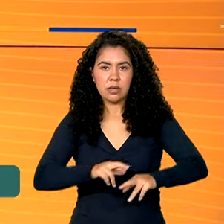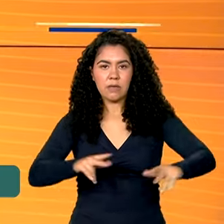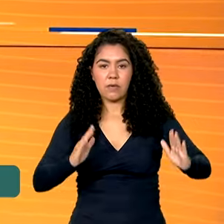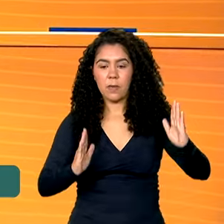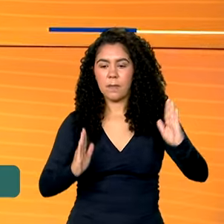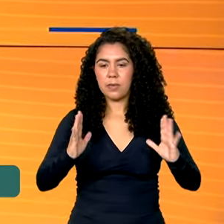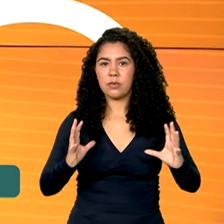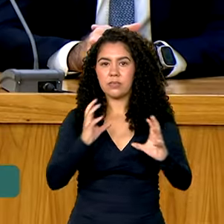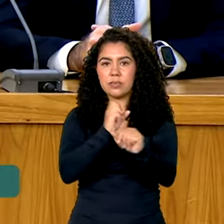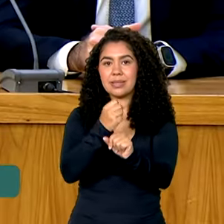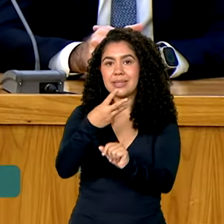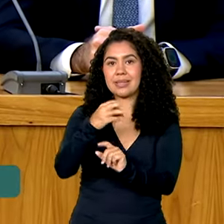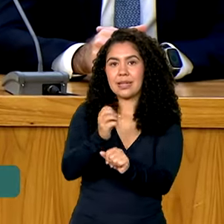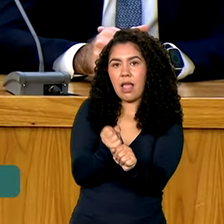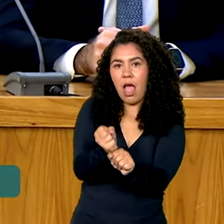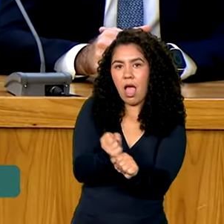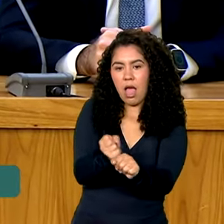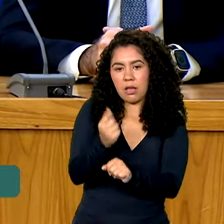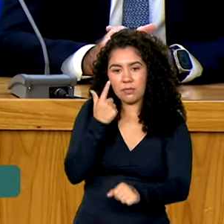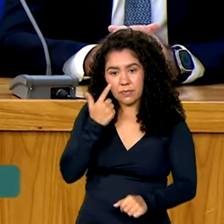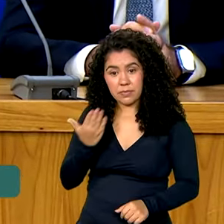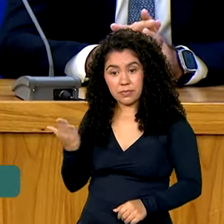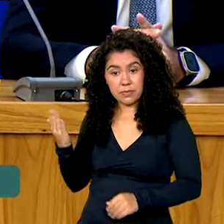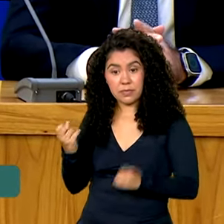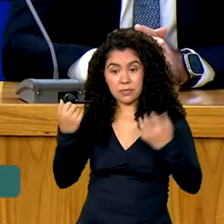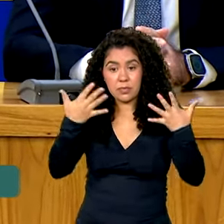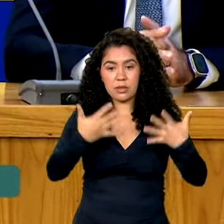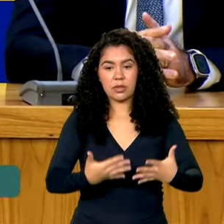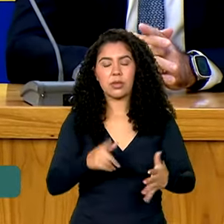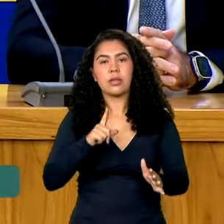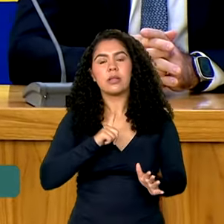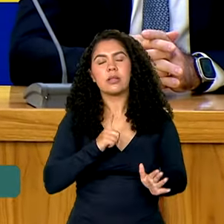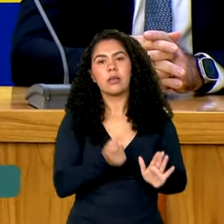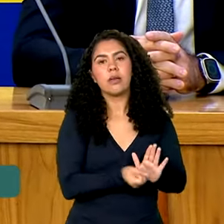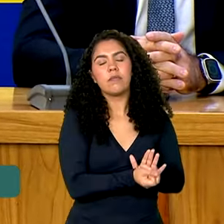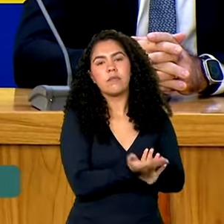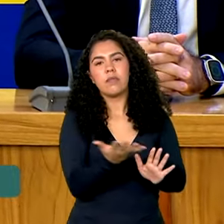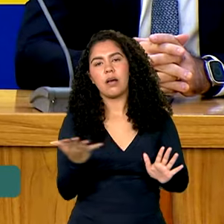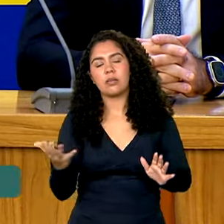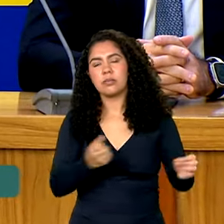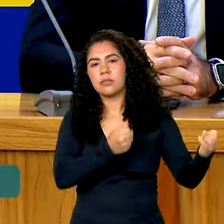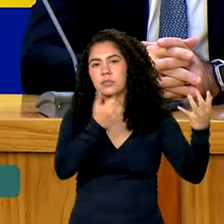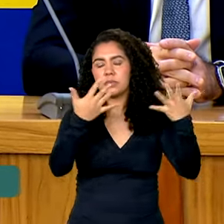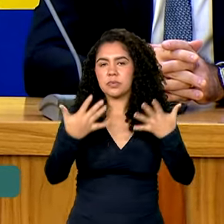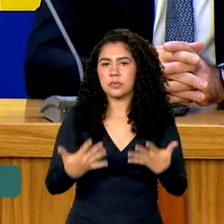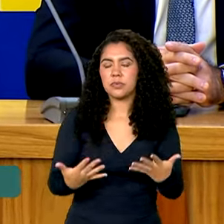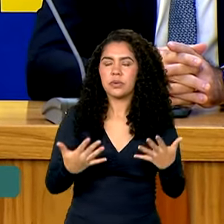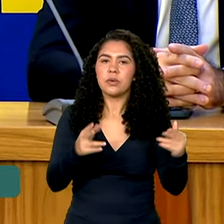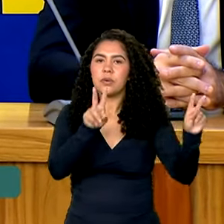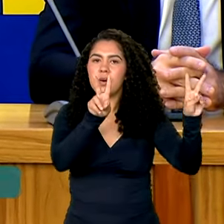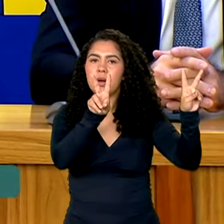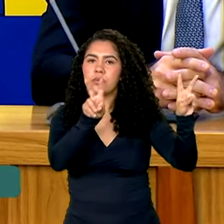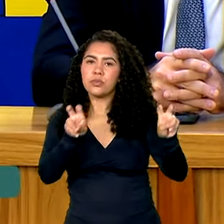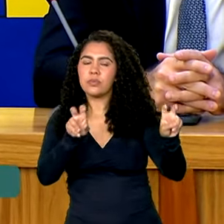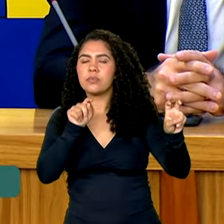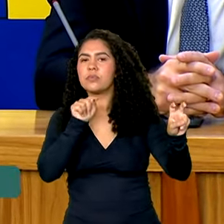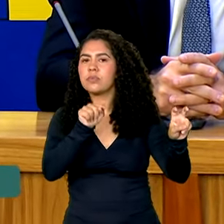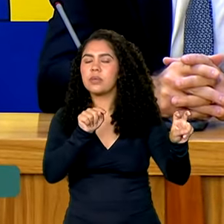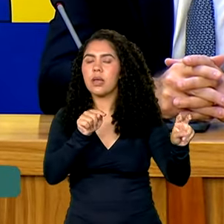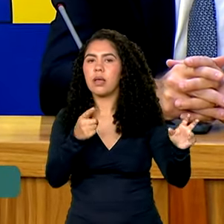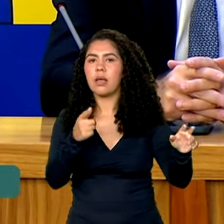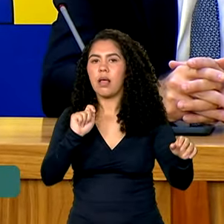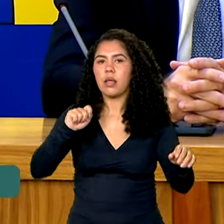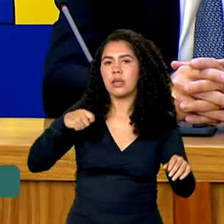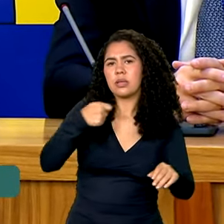30 anos. Tem muitos que têm falado muito sobre o assunto, apontando como se